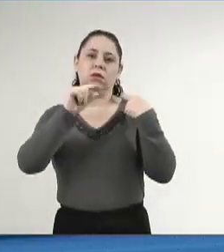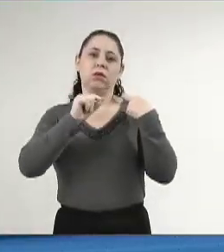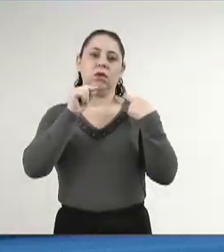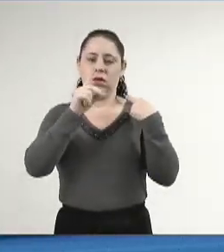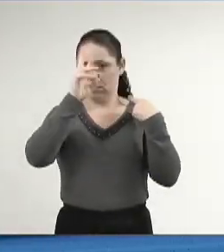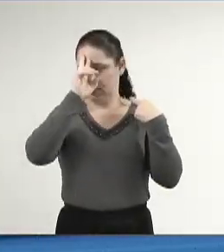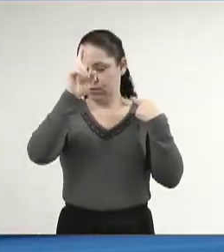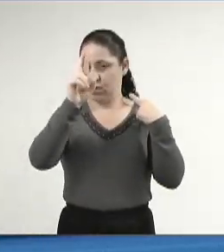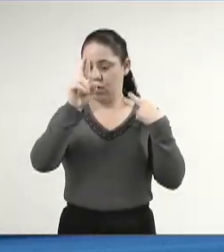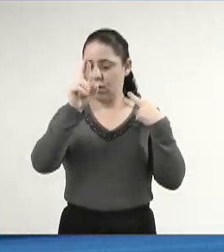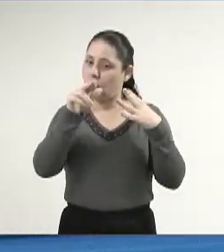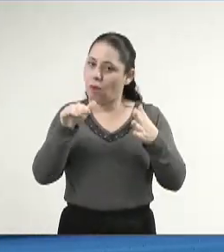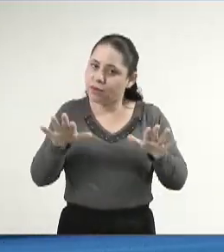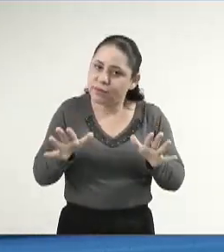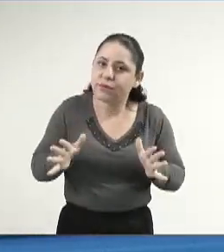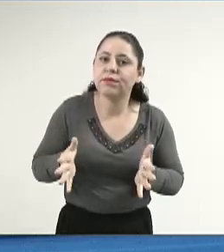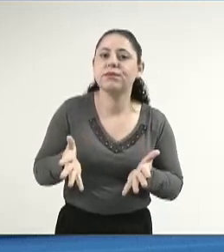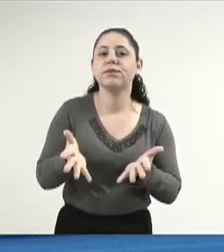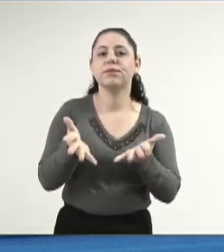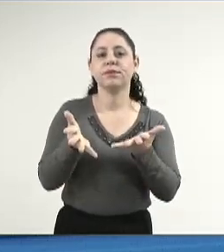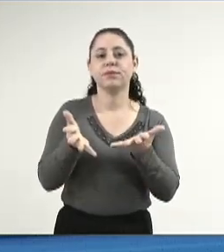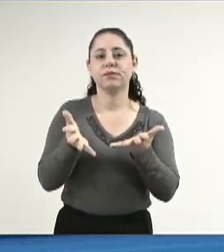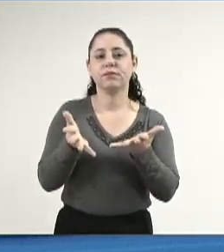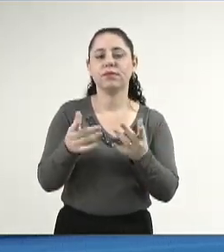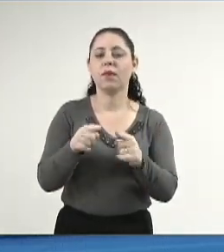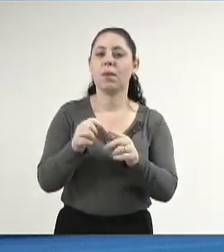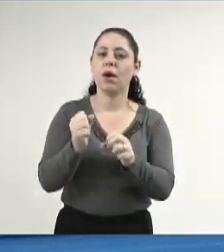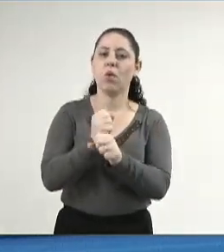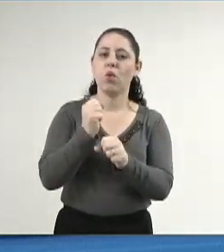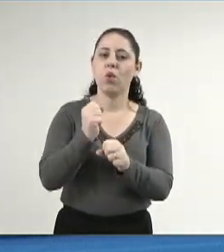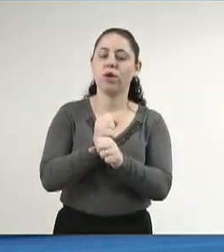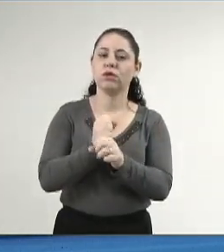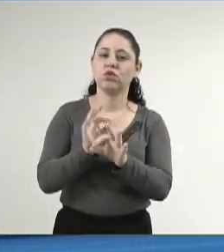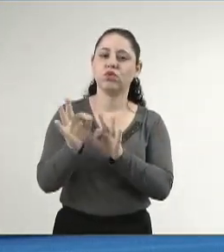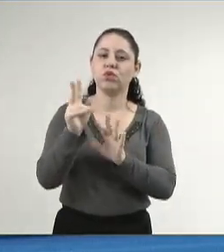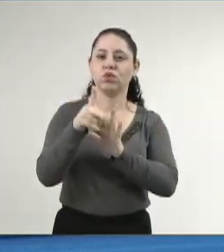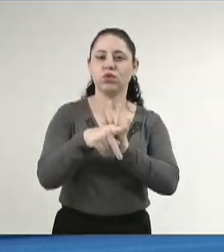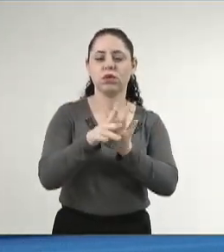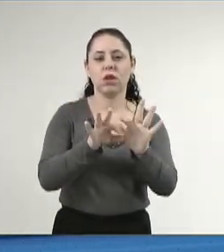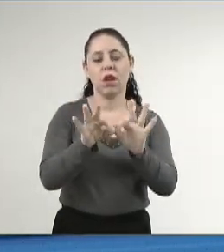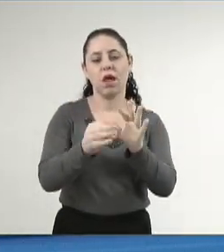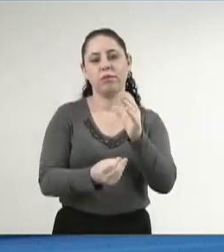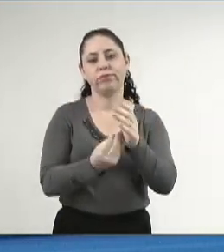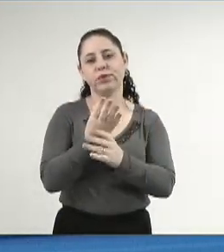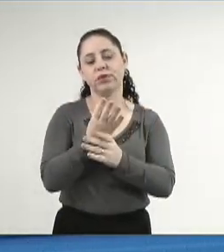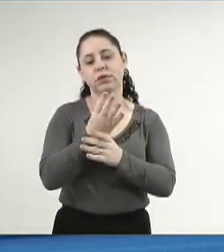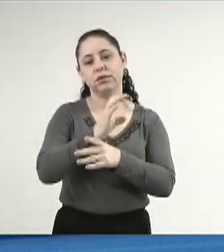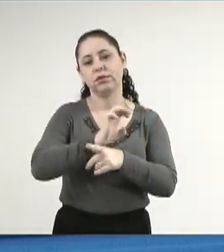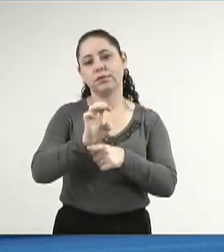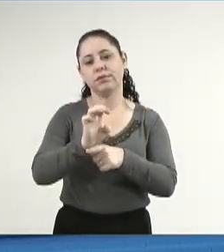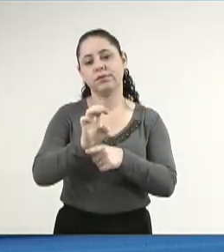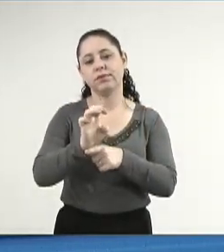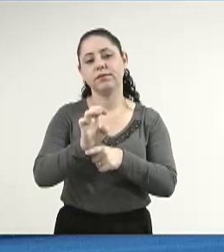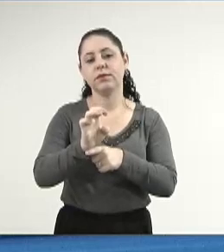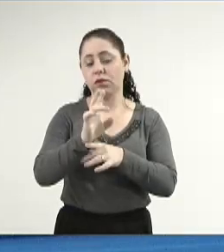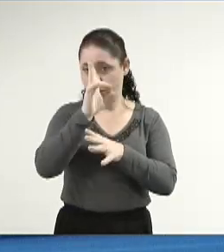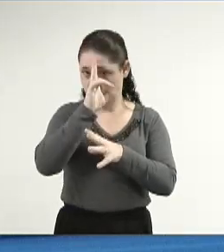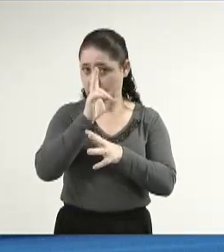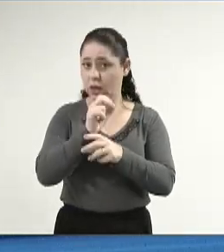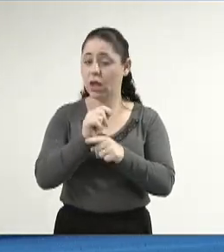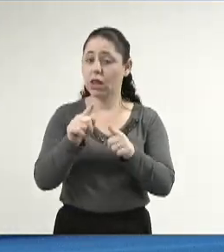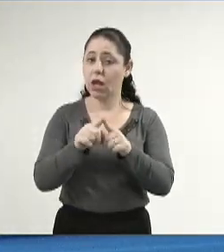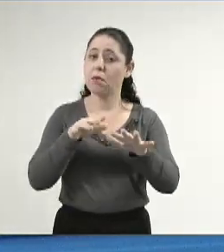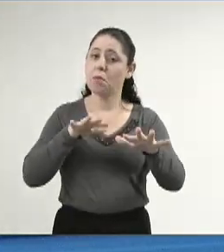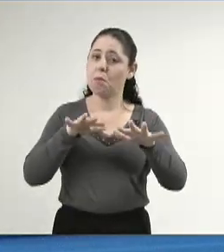comandar, de incentivar e de construir em Mato Grosso do Sul e fortalecer